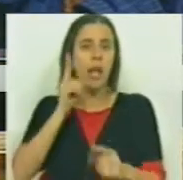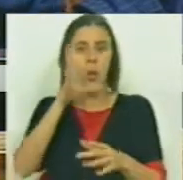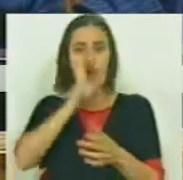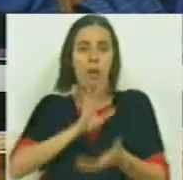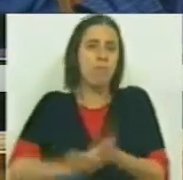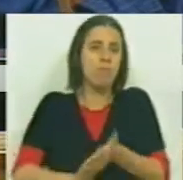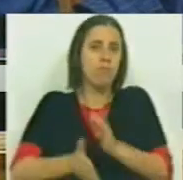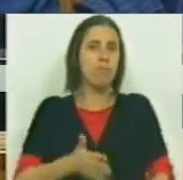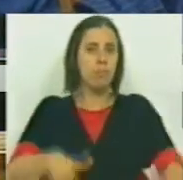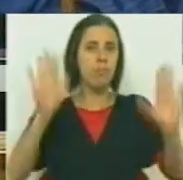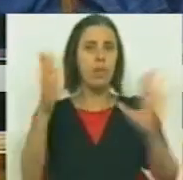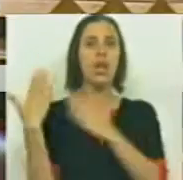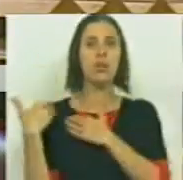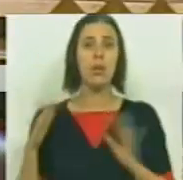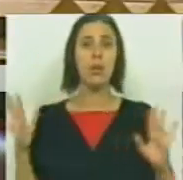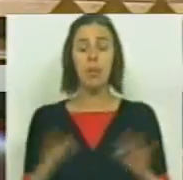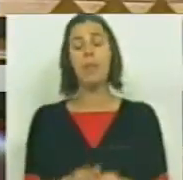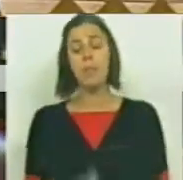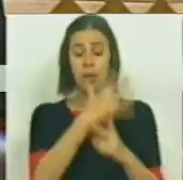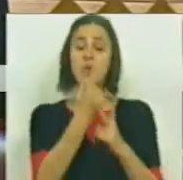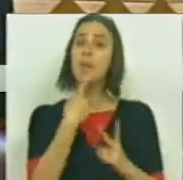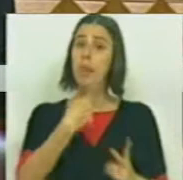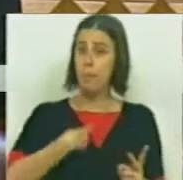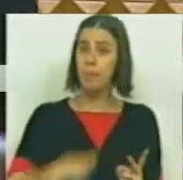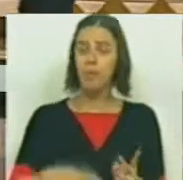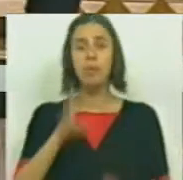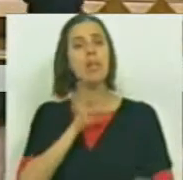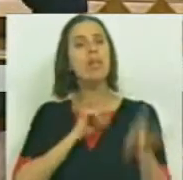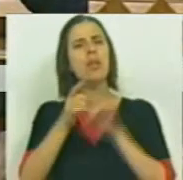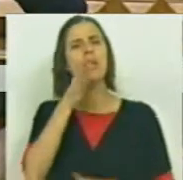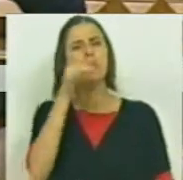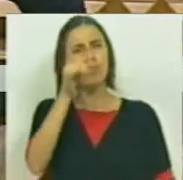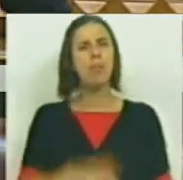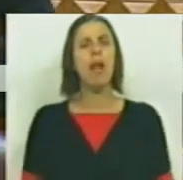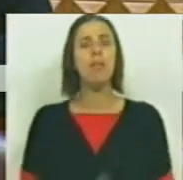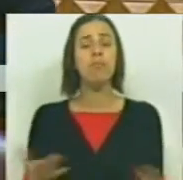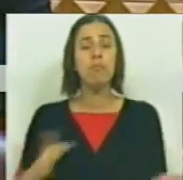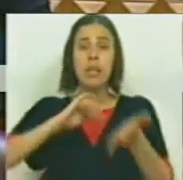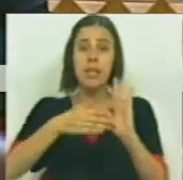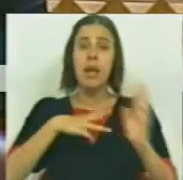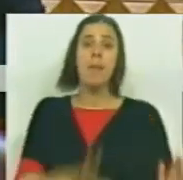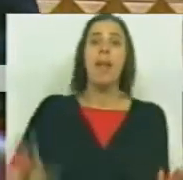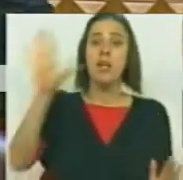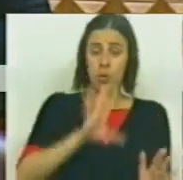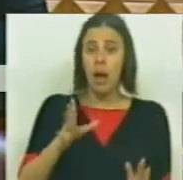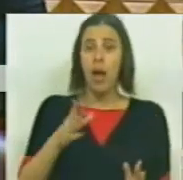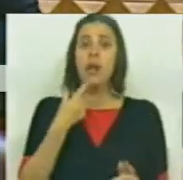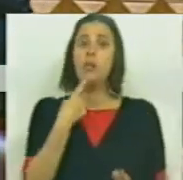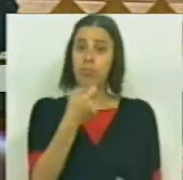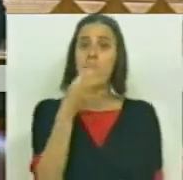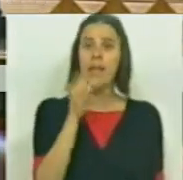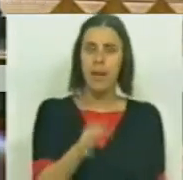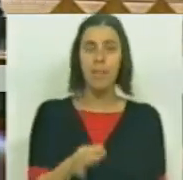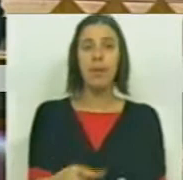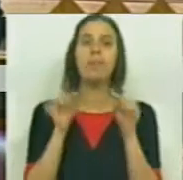desonerando o Governo dessa responsabilidade. E sobre a segunda pergunta que me colocou, Sra. Deputada, sobre os exames nacionais que colocou ao